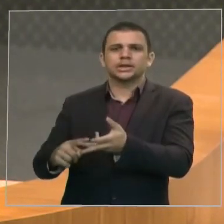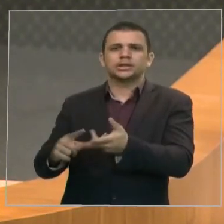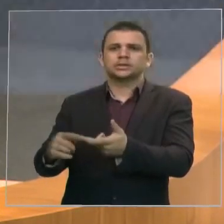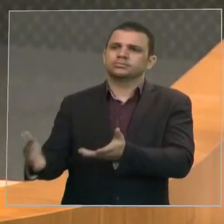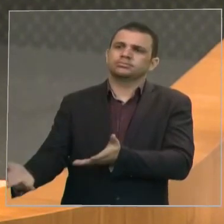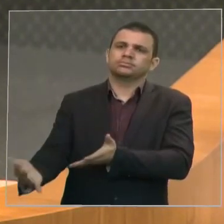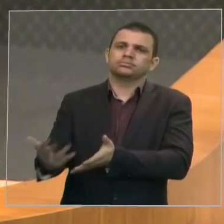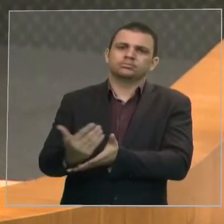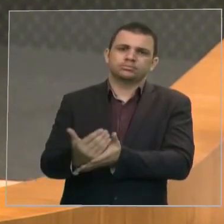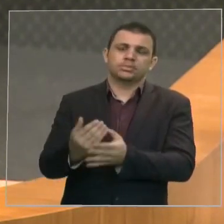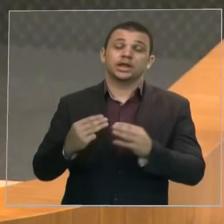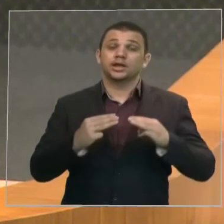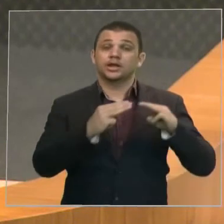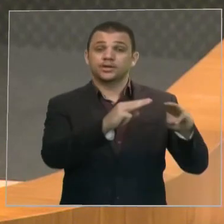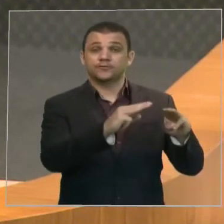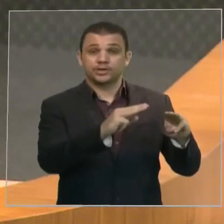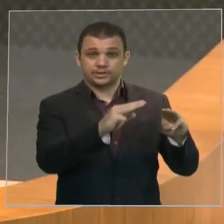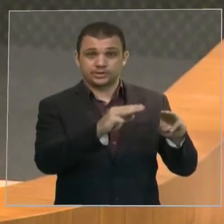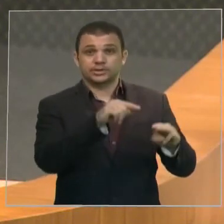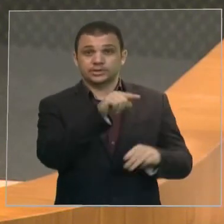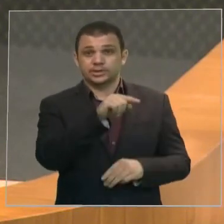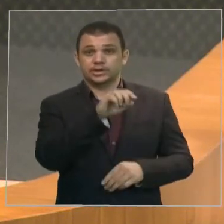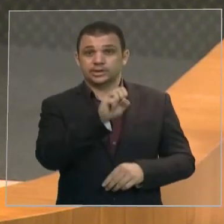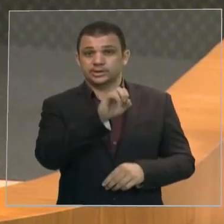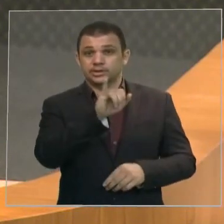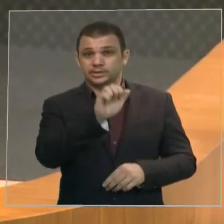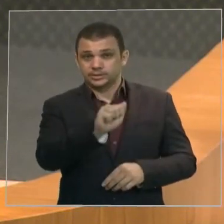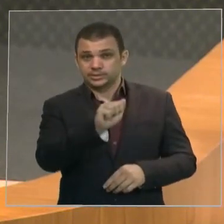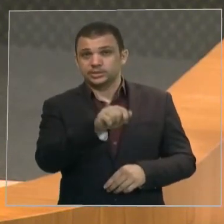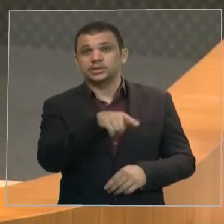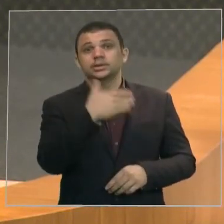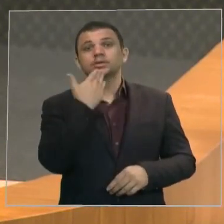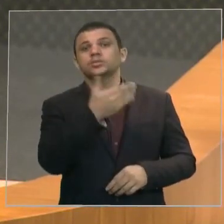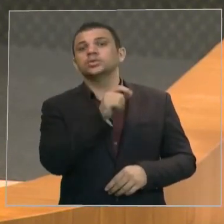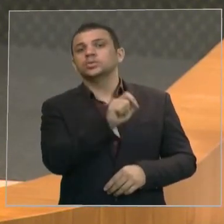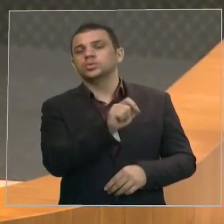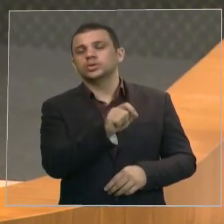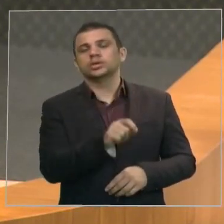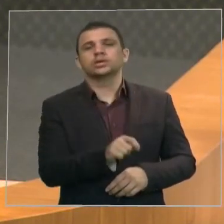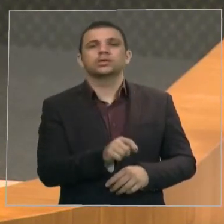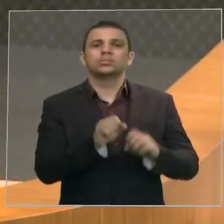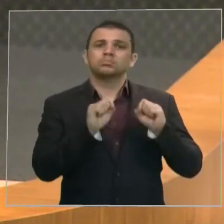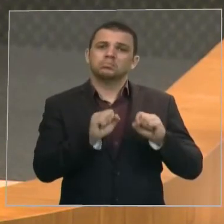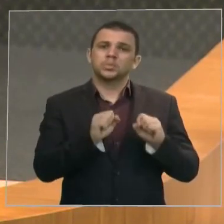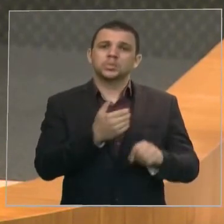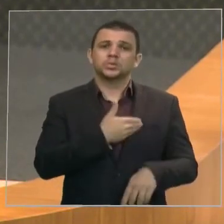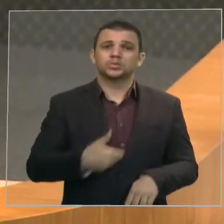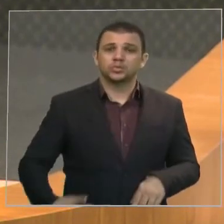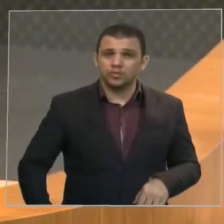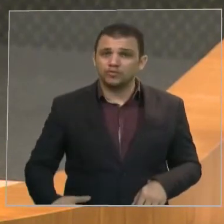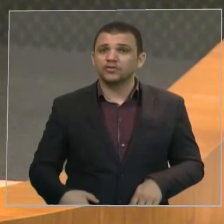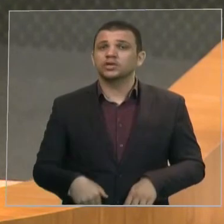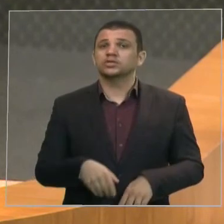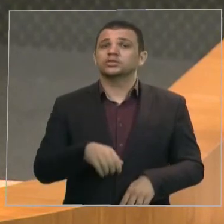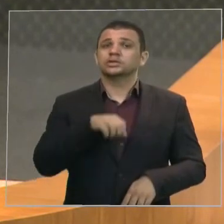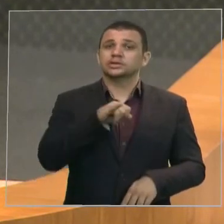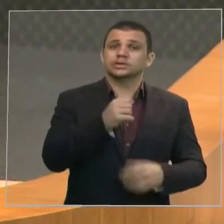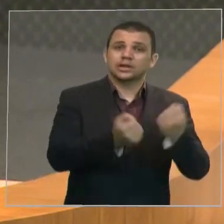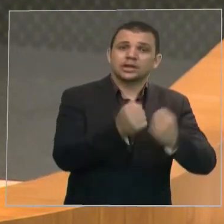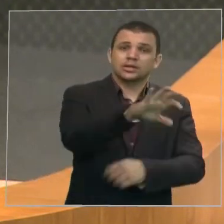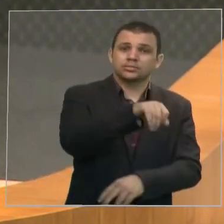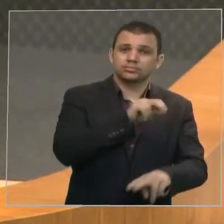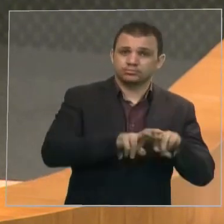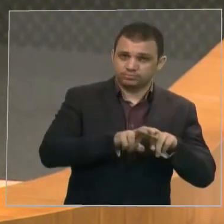é autorizando o Estado a fazer, por exemplo, a doação de veículos apreendidos, por doação